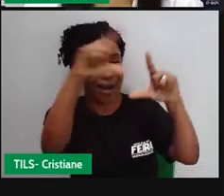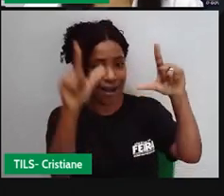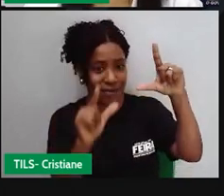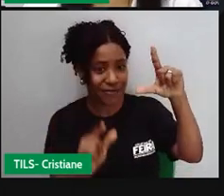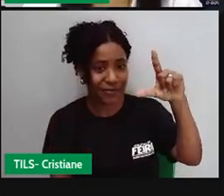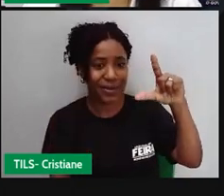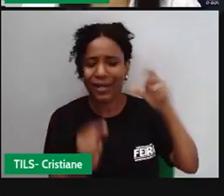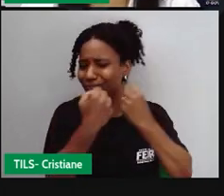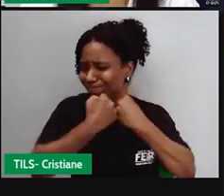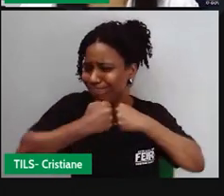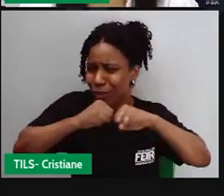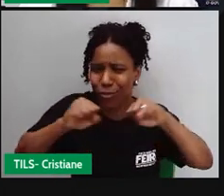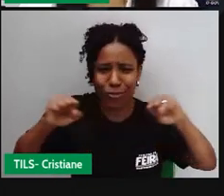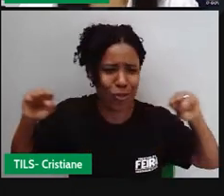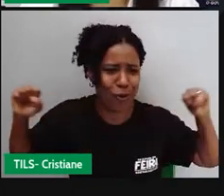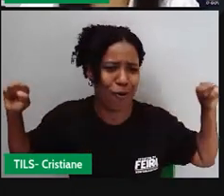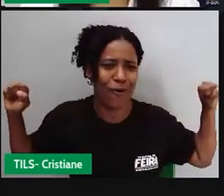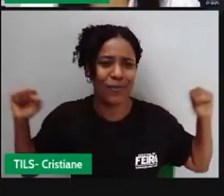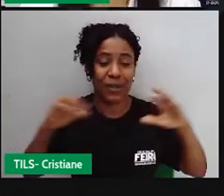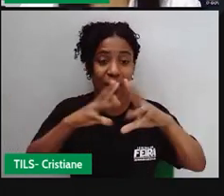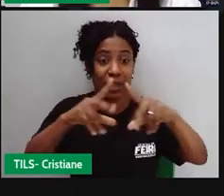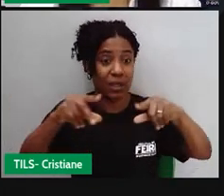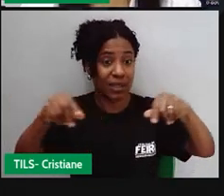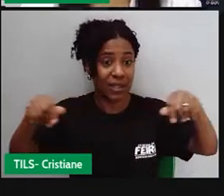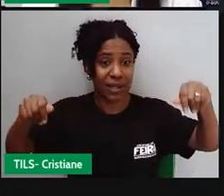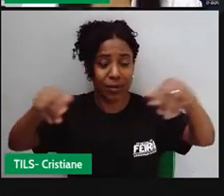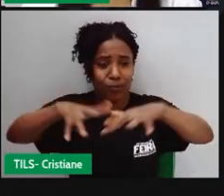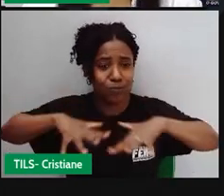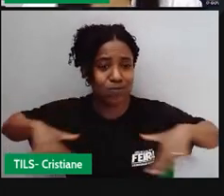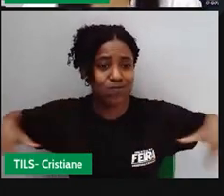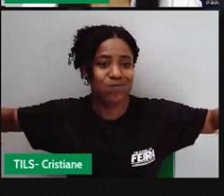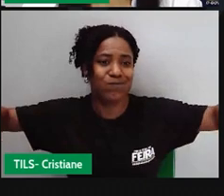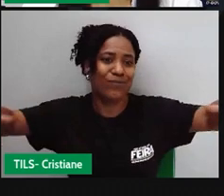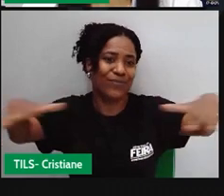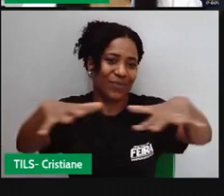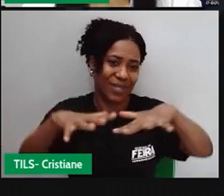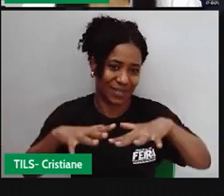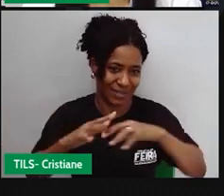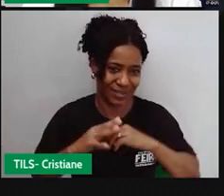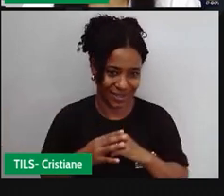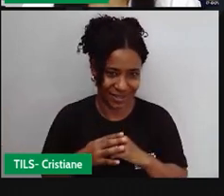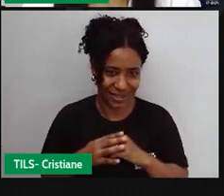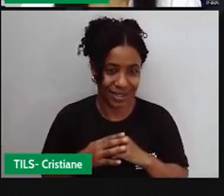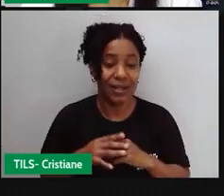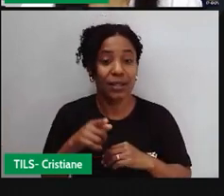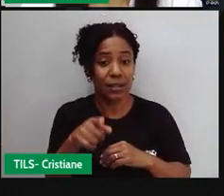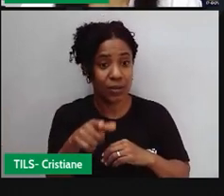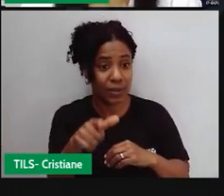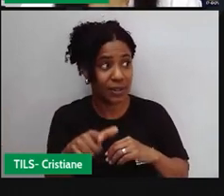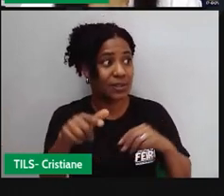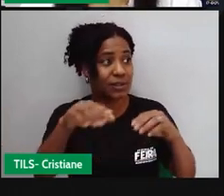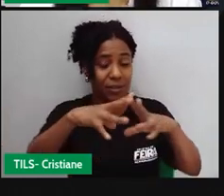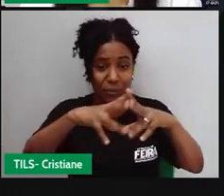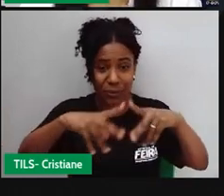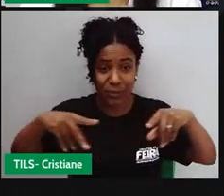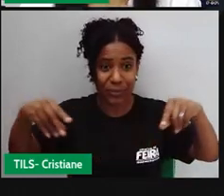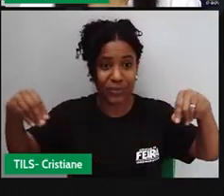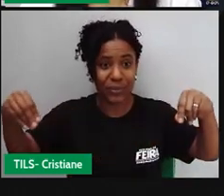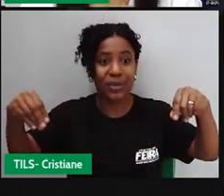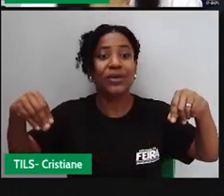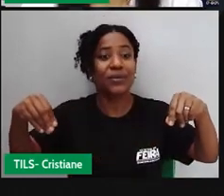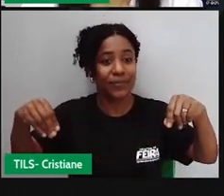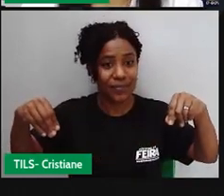Tem uma extensão territorial muito grande. E isso permite que exista aí nesse território a